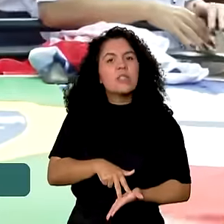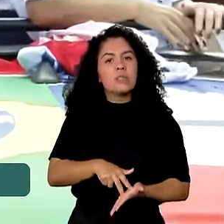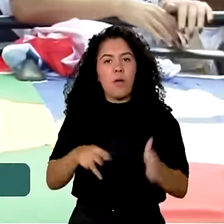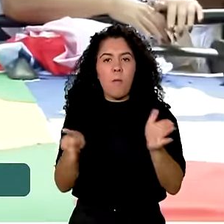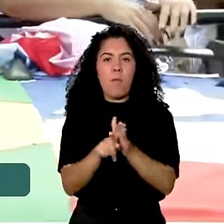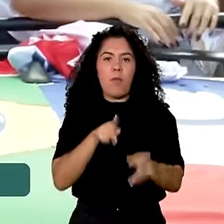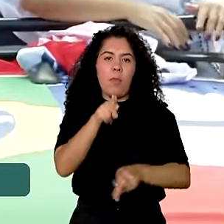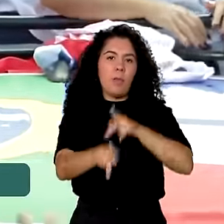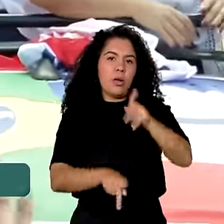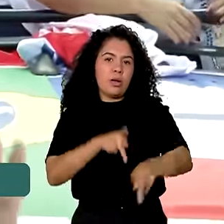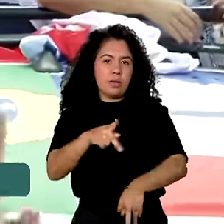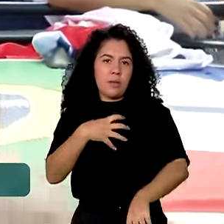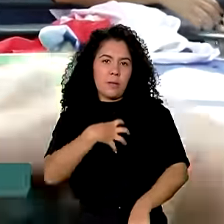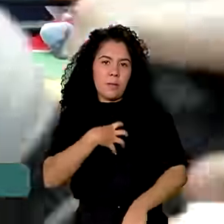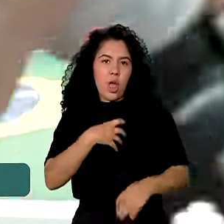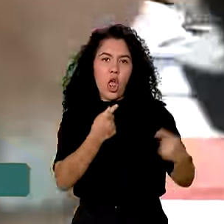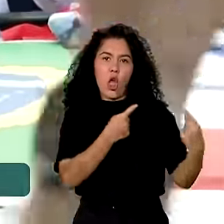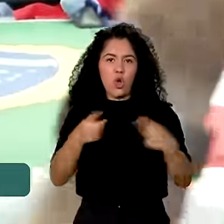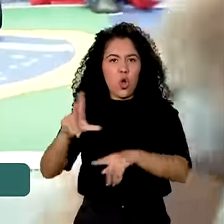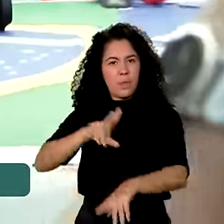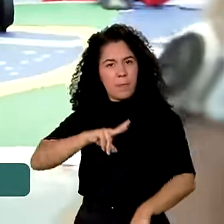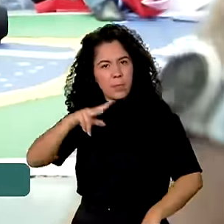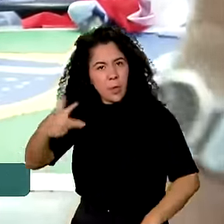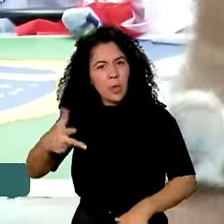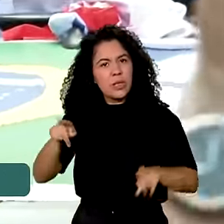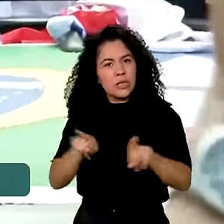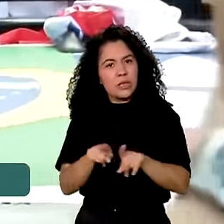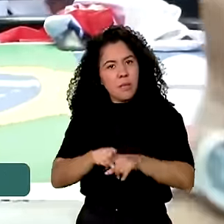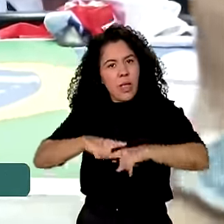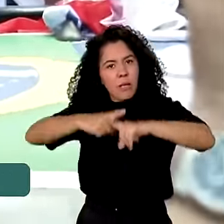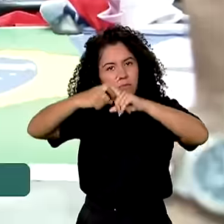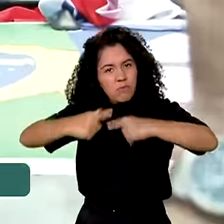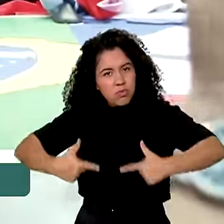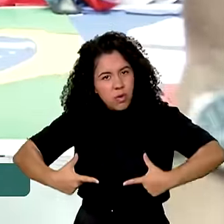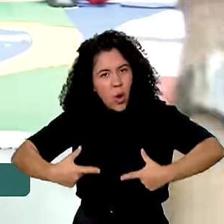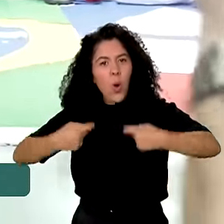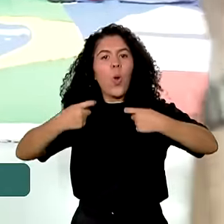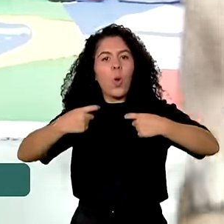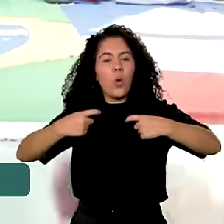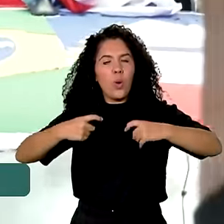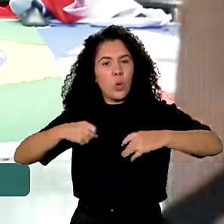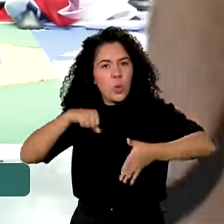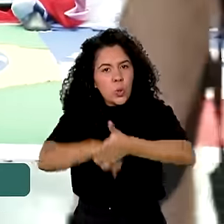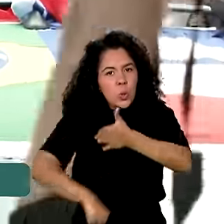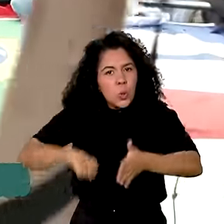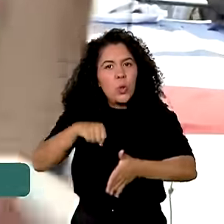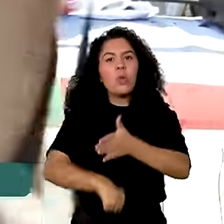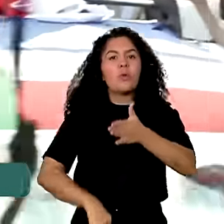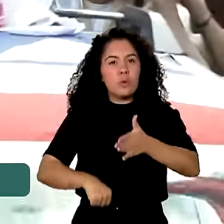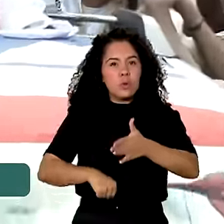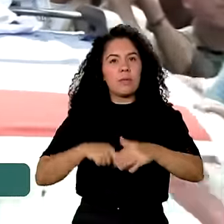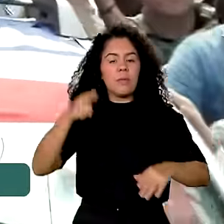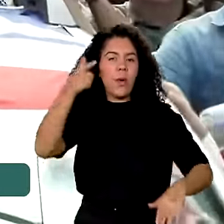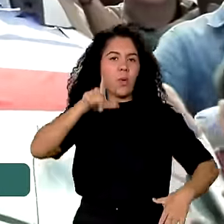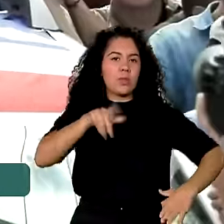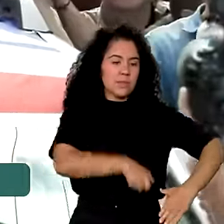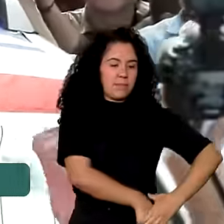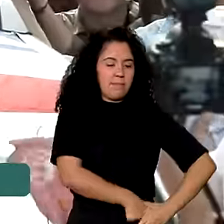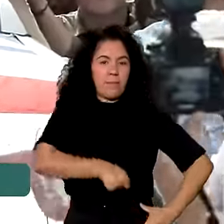população baiana contra os portugueses e a luta da então província da Bahia pela independência do Brasil.